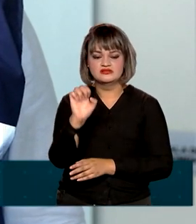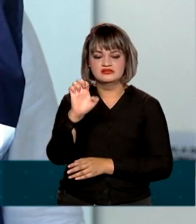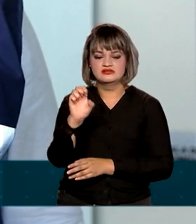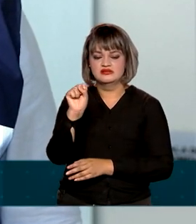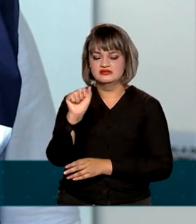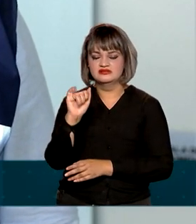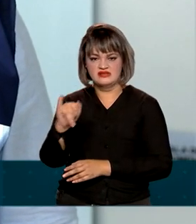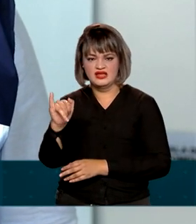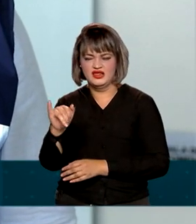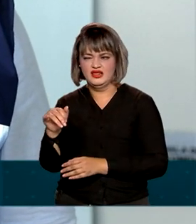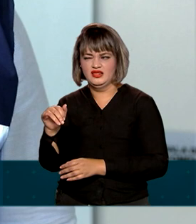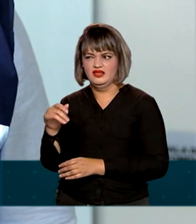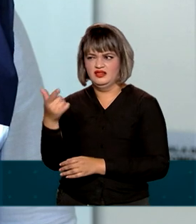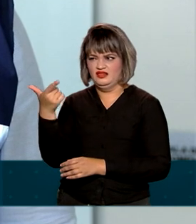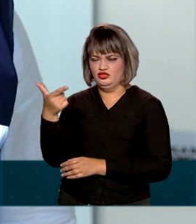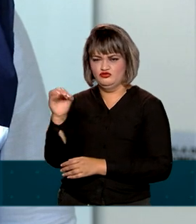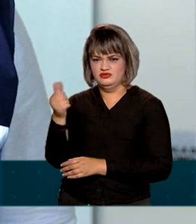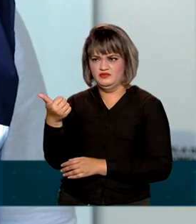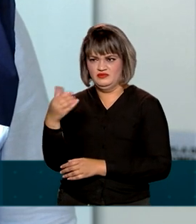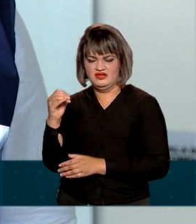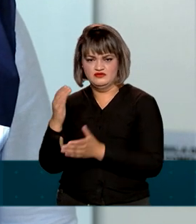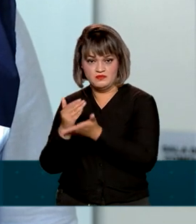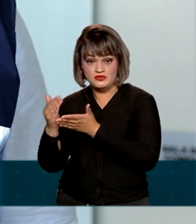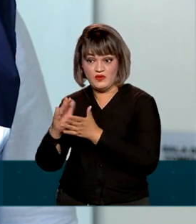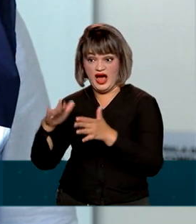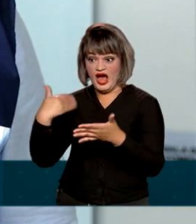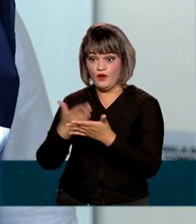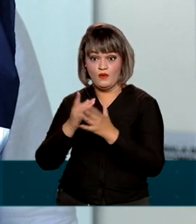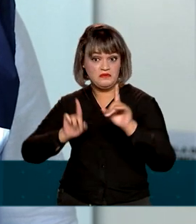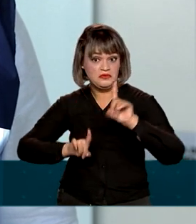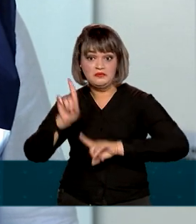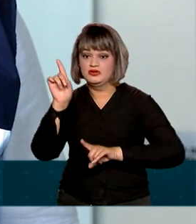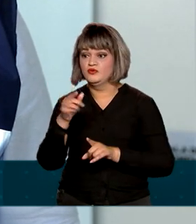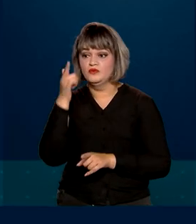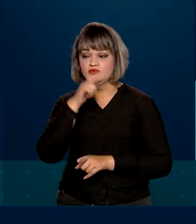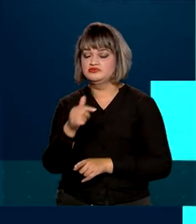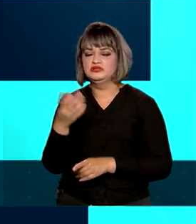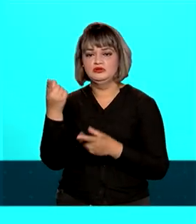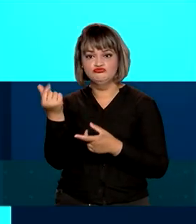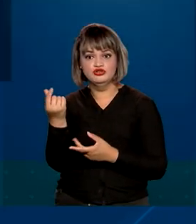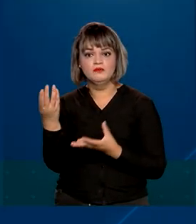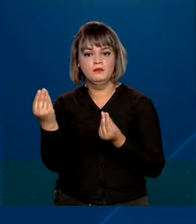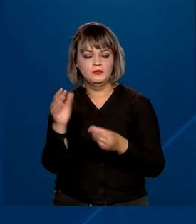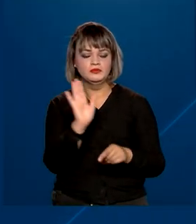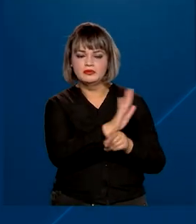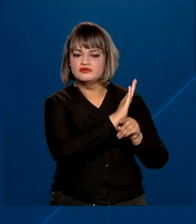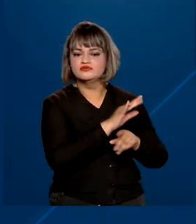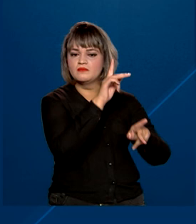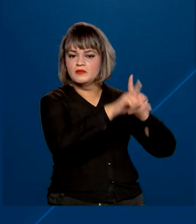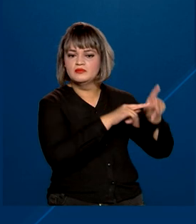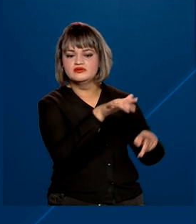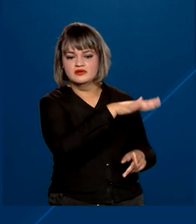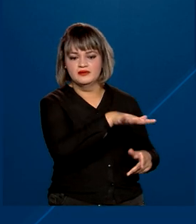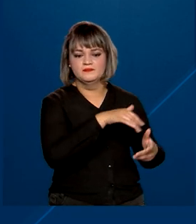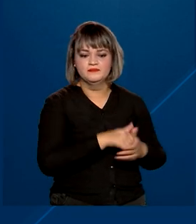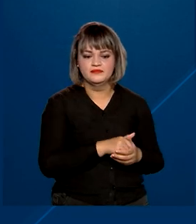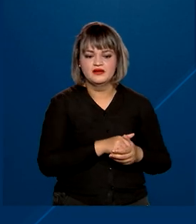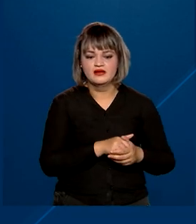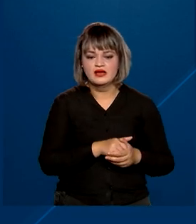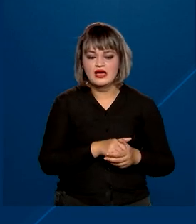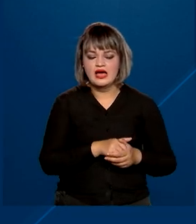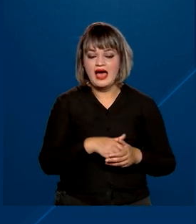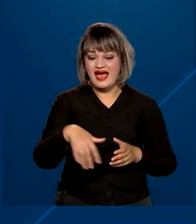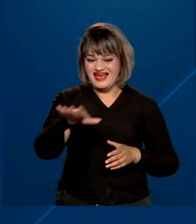ultrapassando mais de R 1,5 bilhão para atender essa população. Este ano, também foram concluídos sistemas de